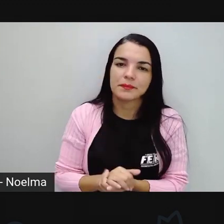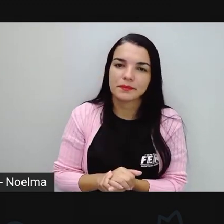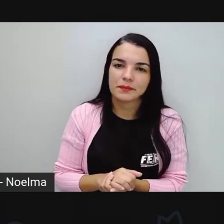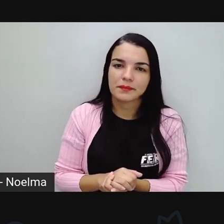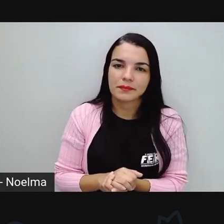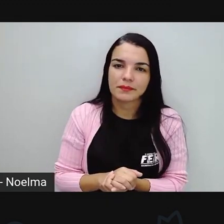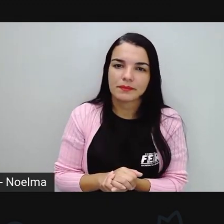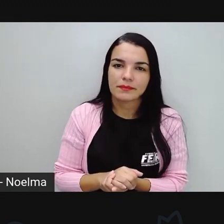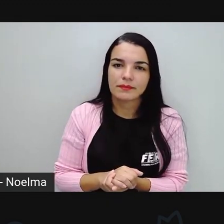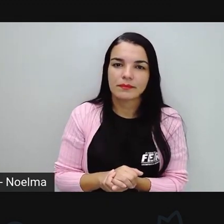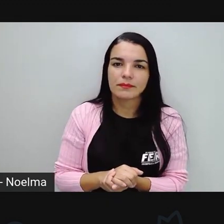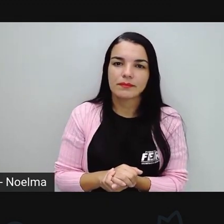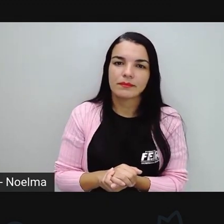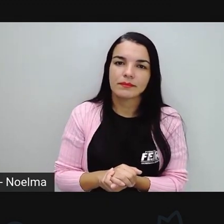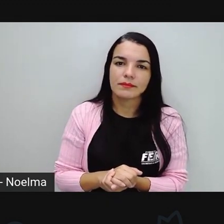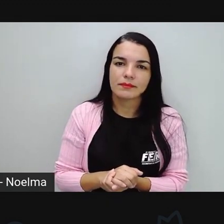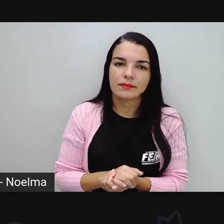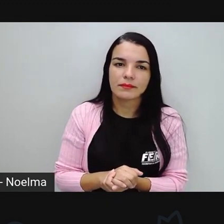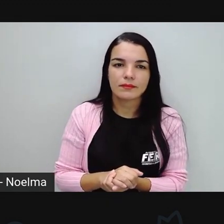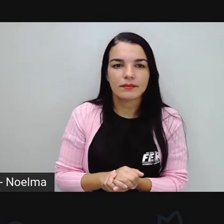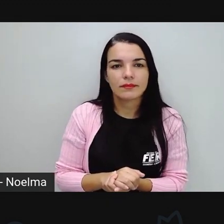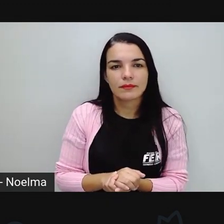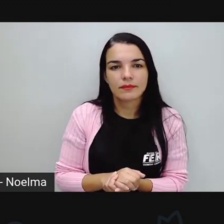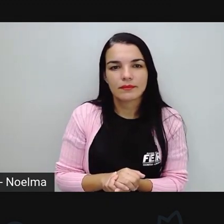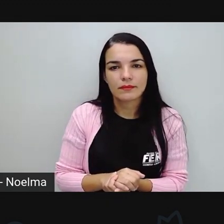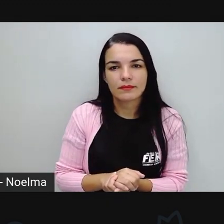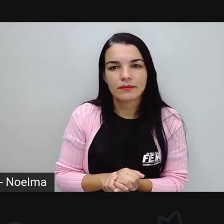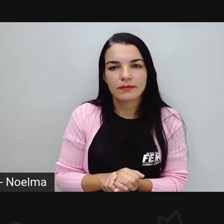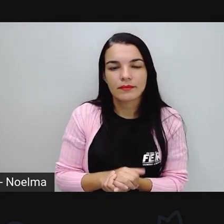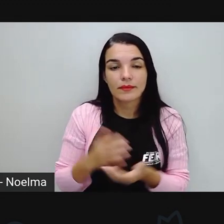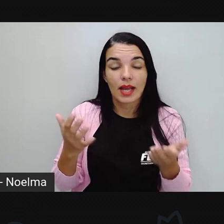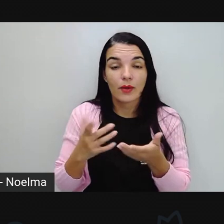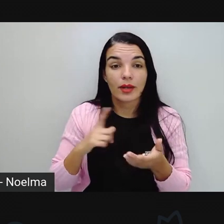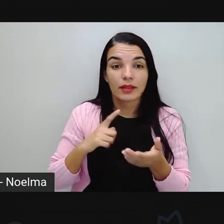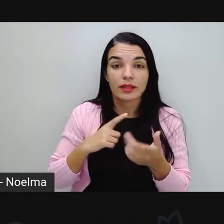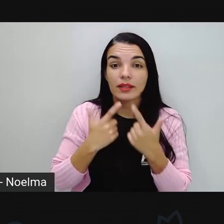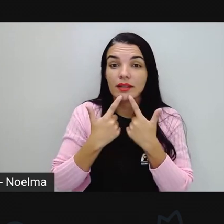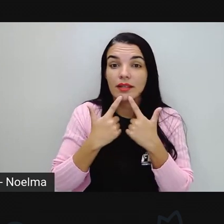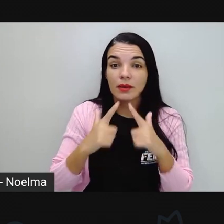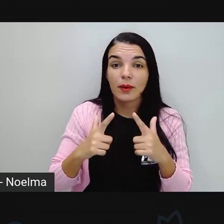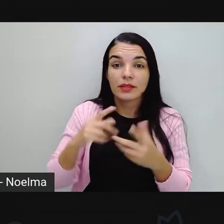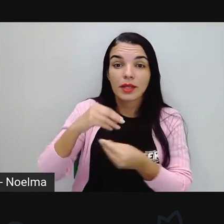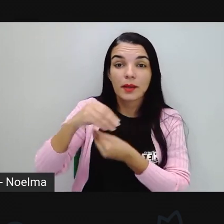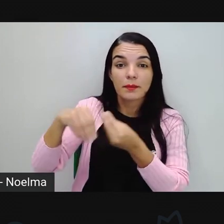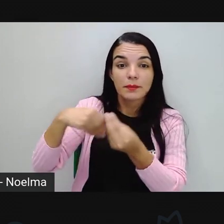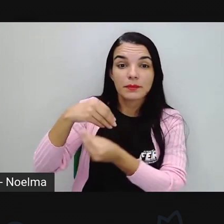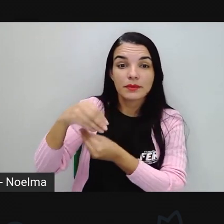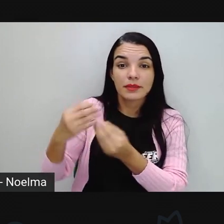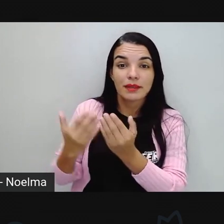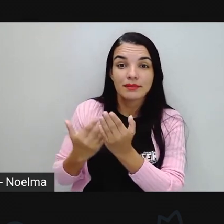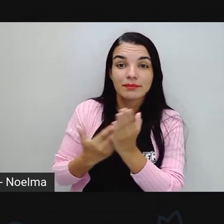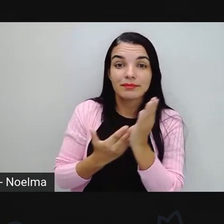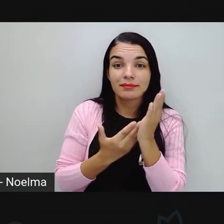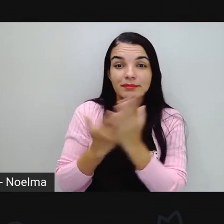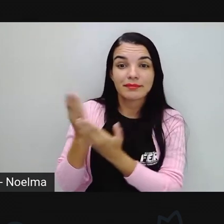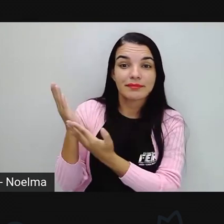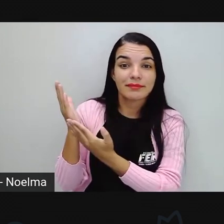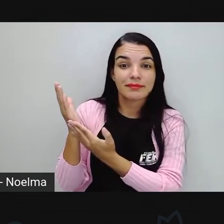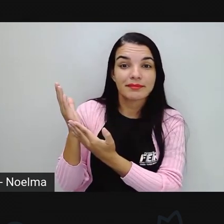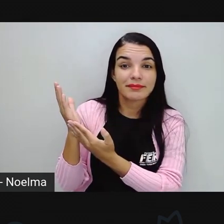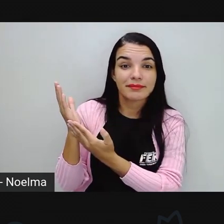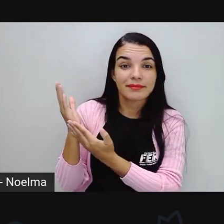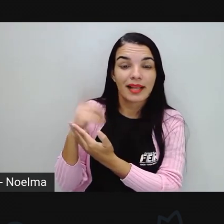Nós temos aqui uma de linguagem mista. Onde nós temos... Essa é uma placa de ponto de